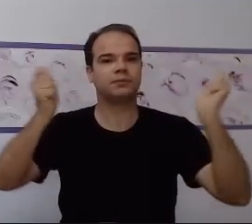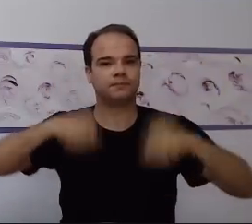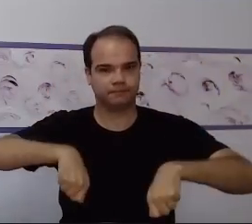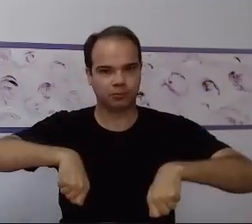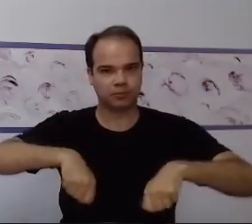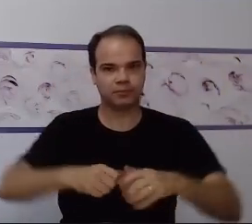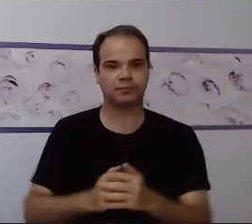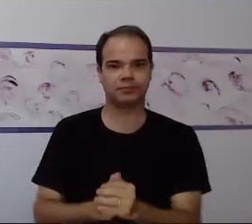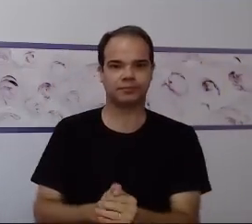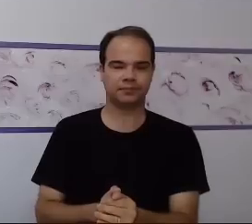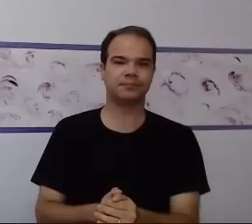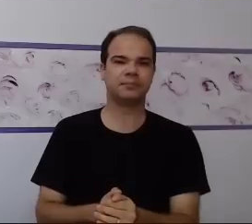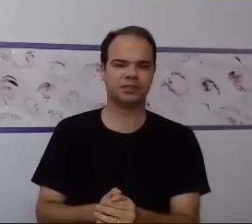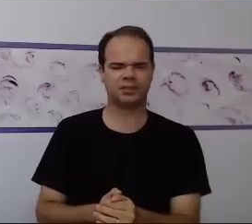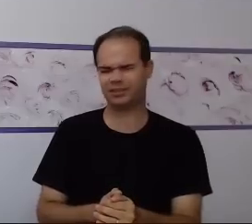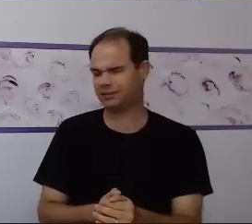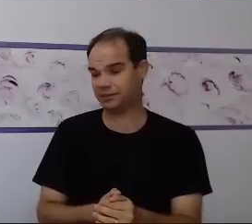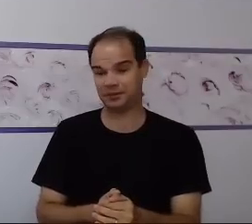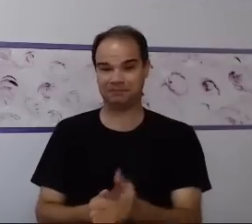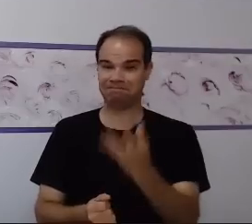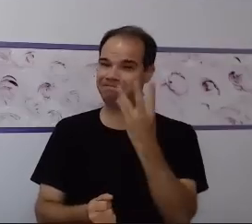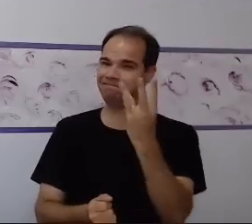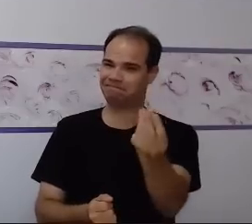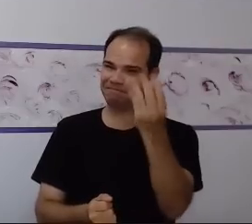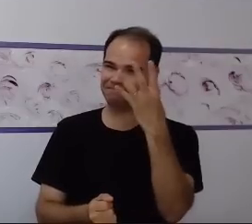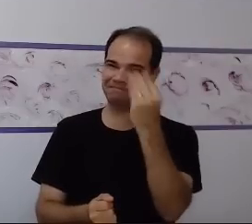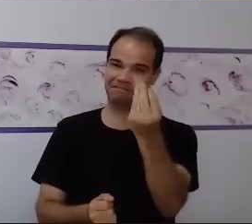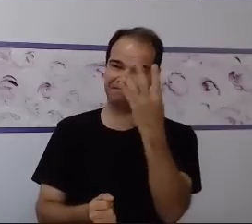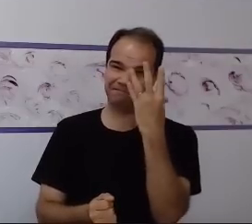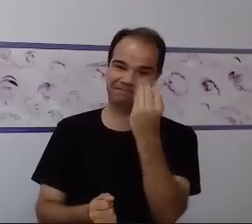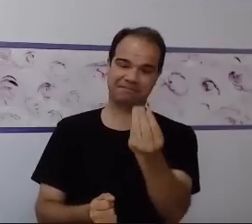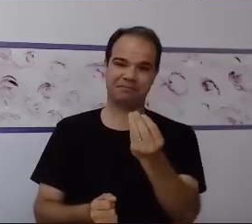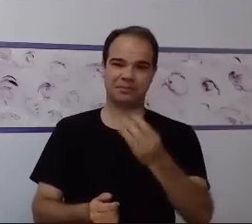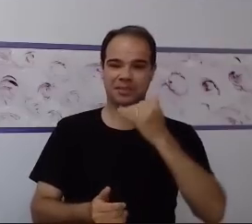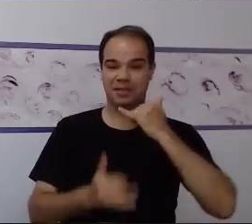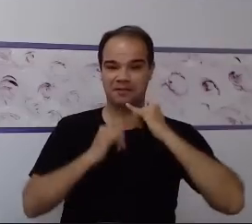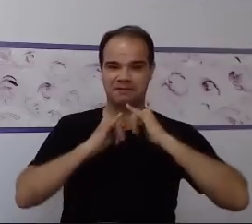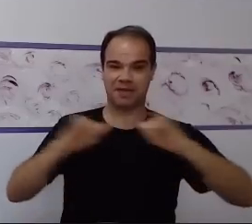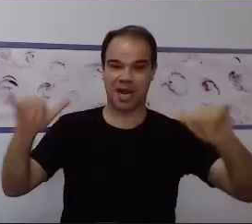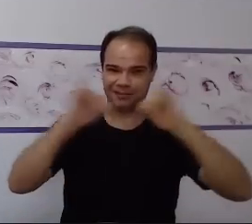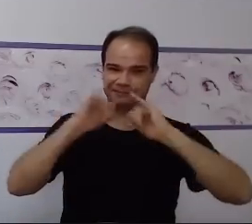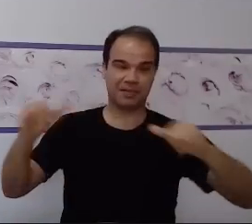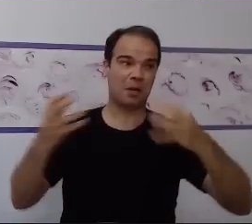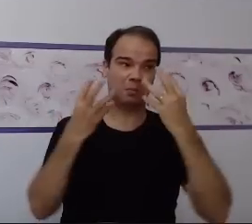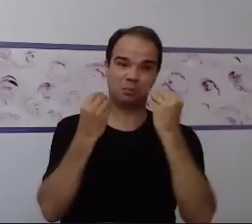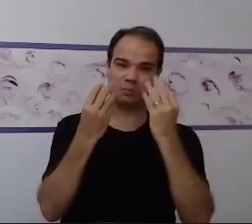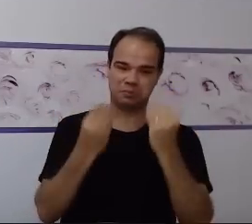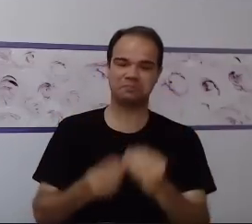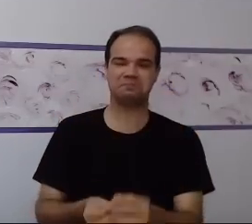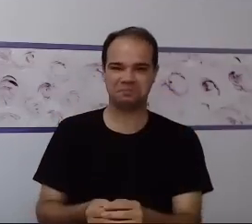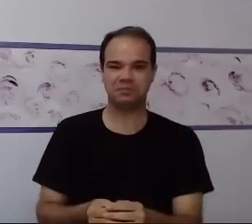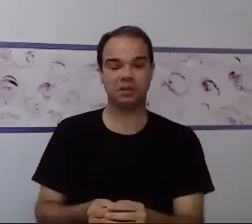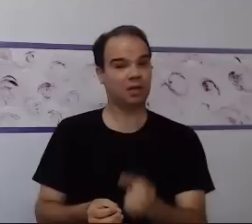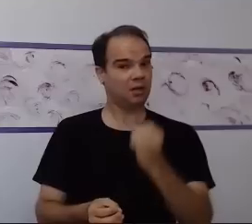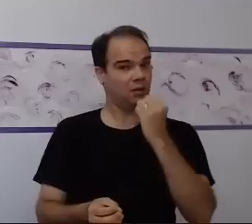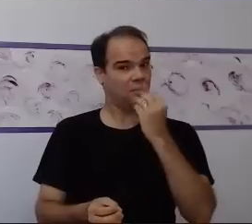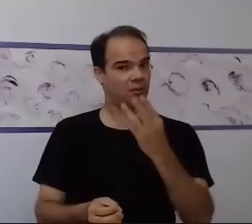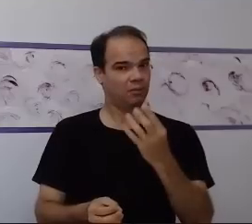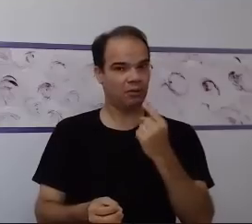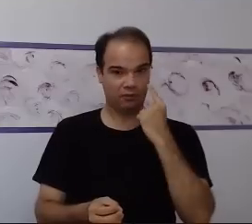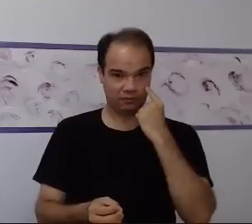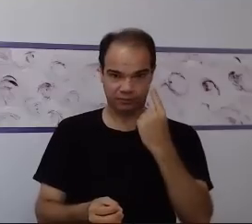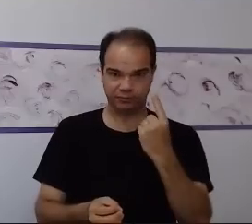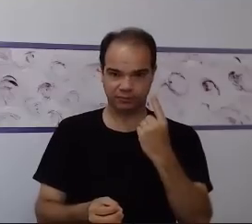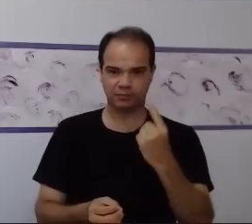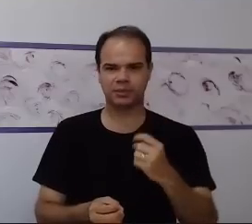Bom, loucura, né? É muita coisa, muita informação para um dia só. Mas vamos lá, vamos seguindo. Muito que se a gente pensar que com essa toda